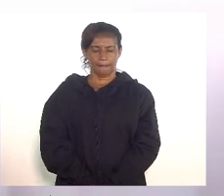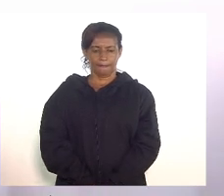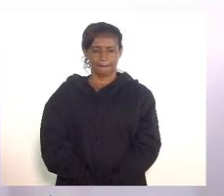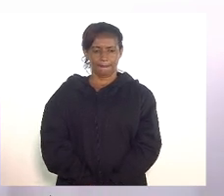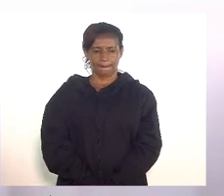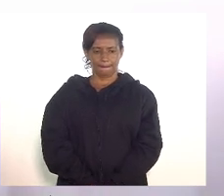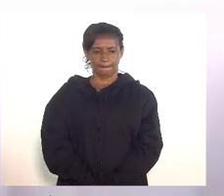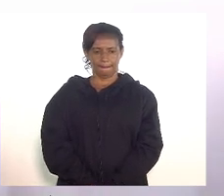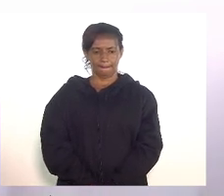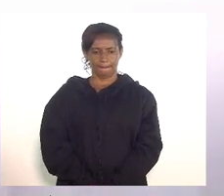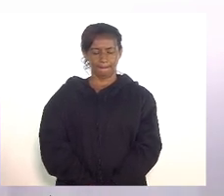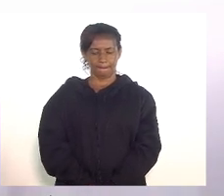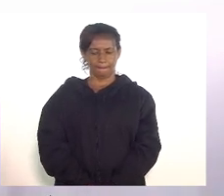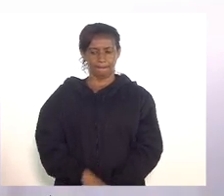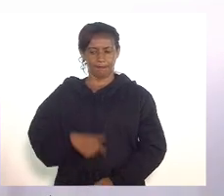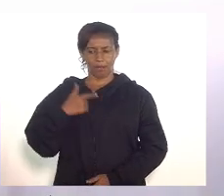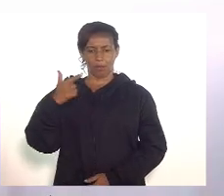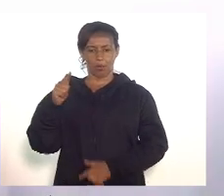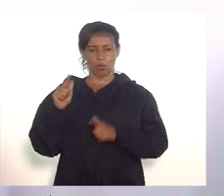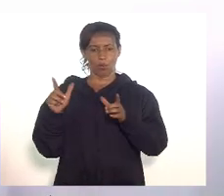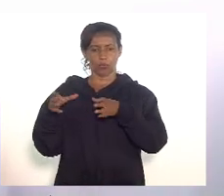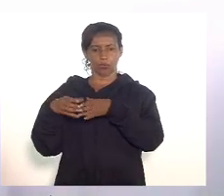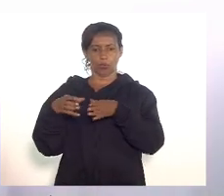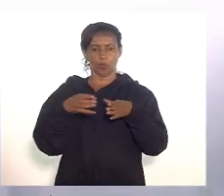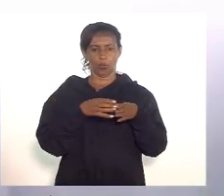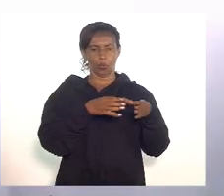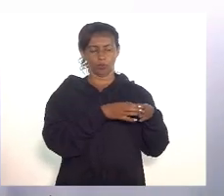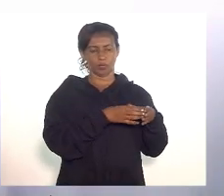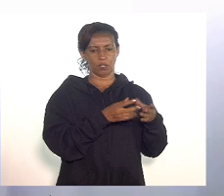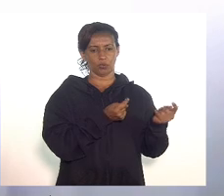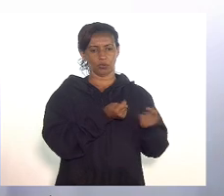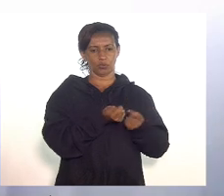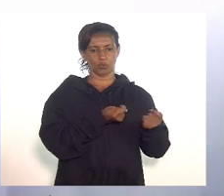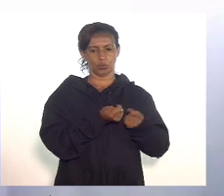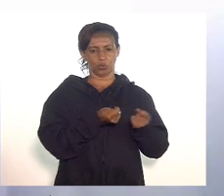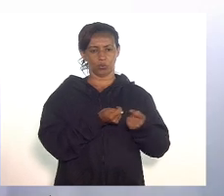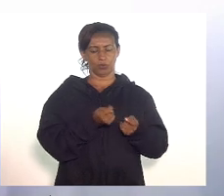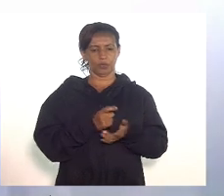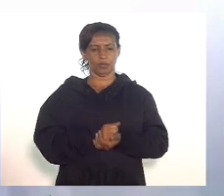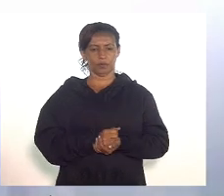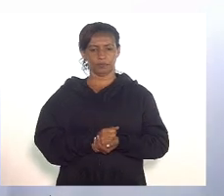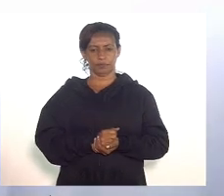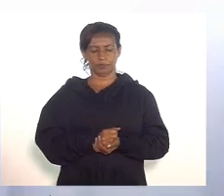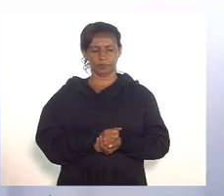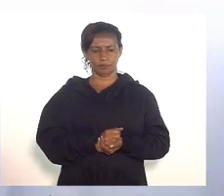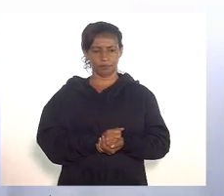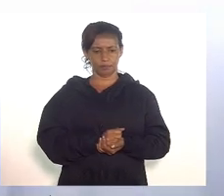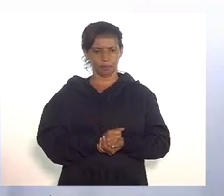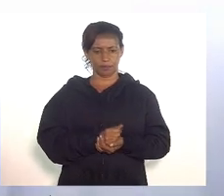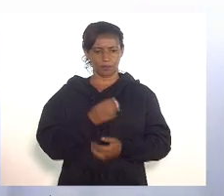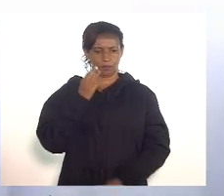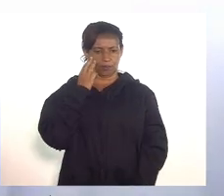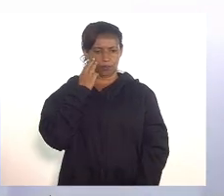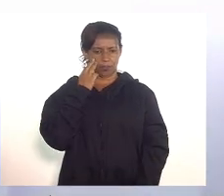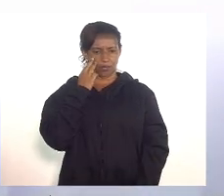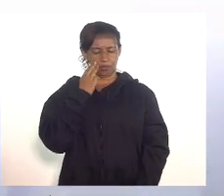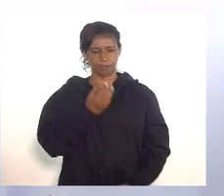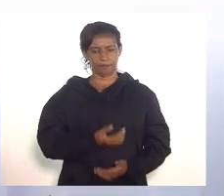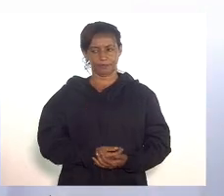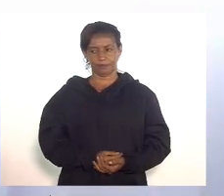vamos às outras comissões pela comissão de economia designo deputado Valdeque Carneiro